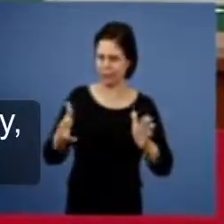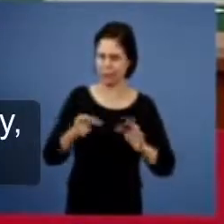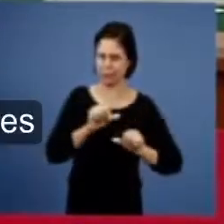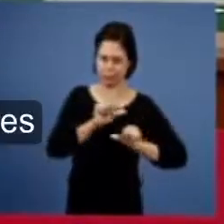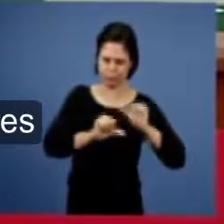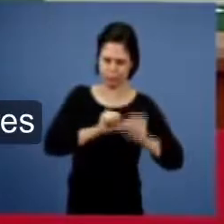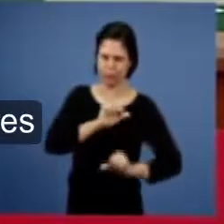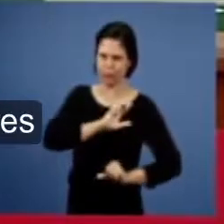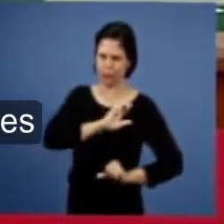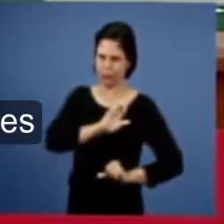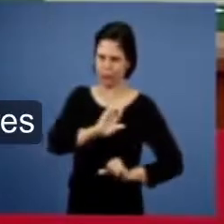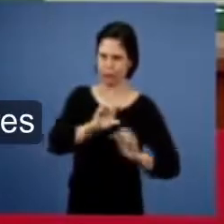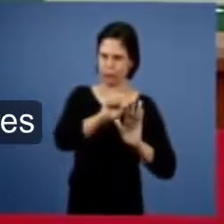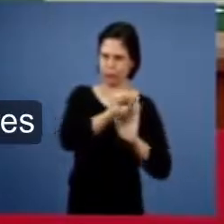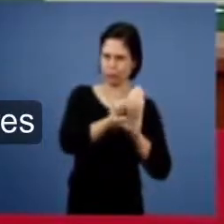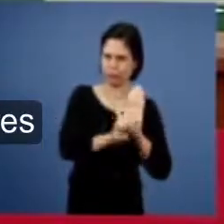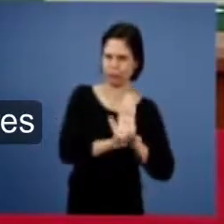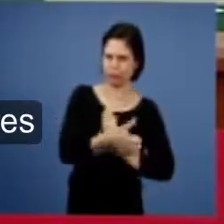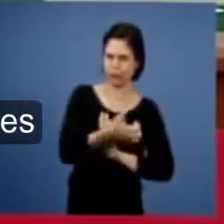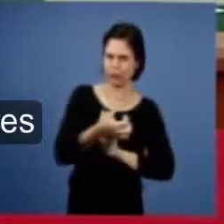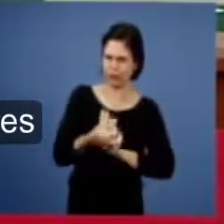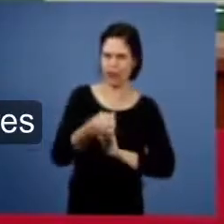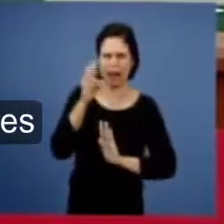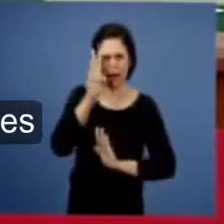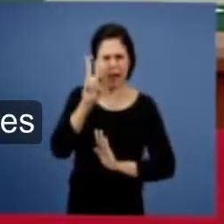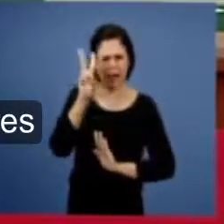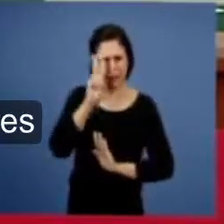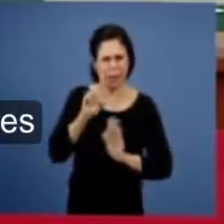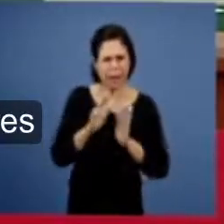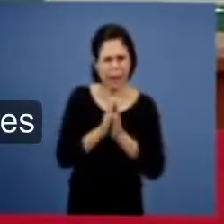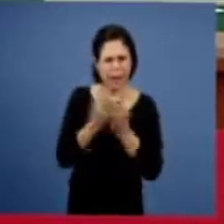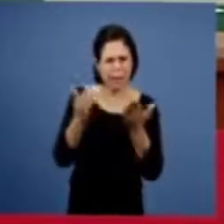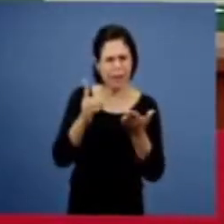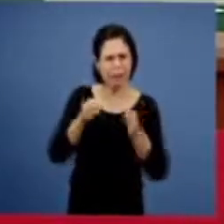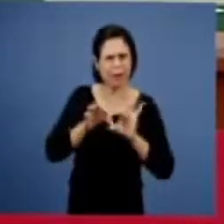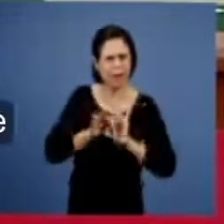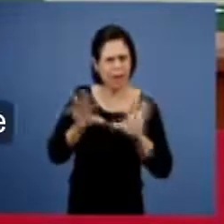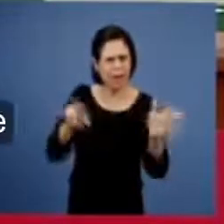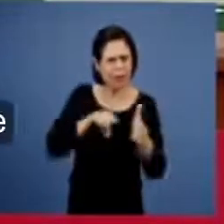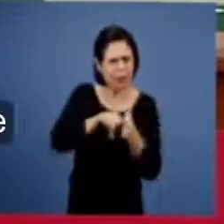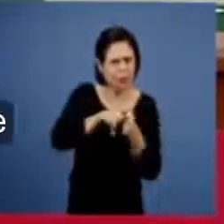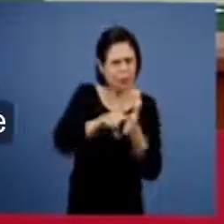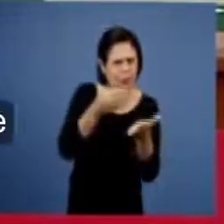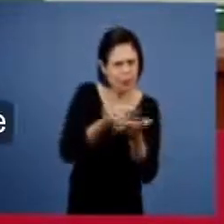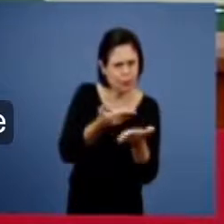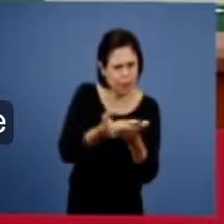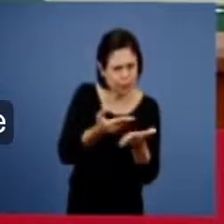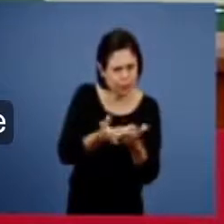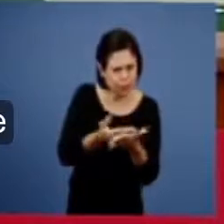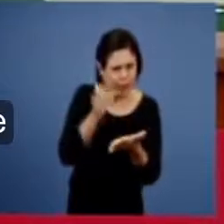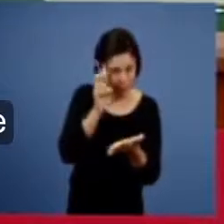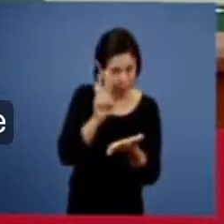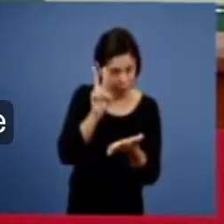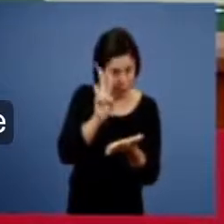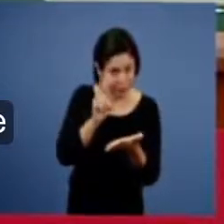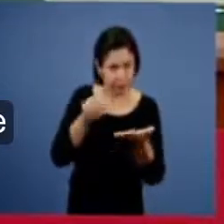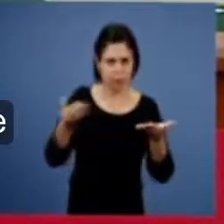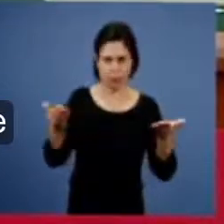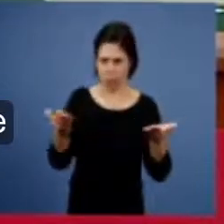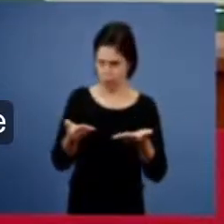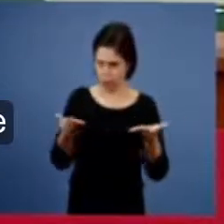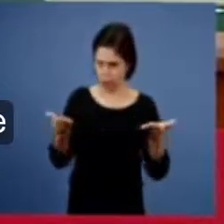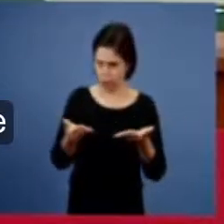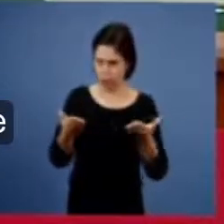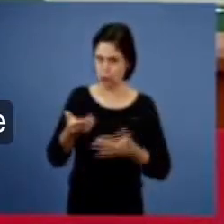o princípio relacionado ao livre exame das Escrituras. E hoje nós iremos aqui, entrar hoje